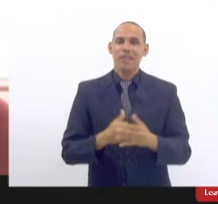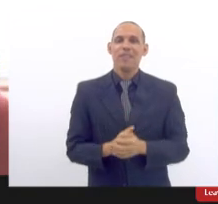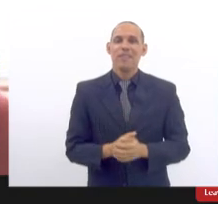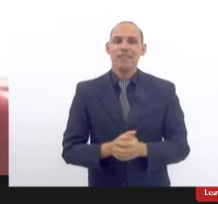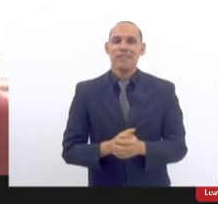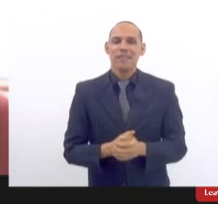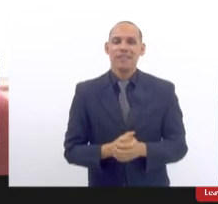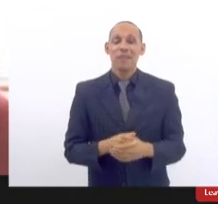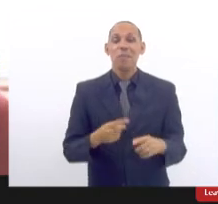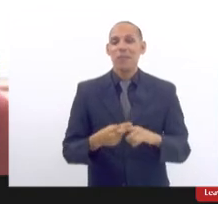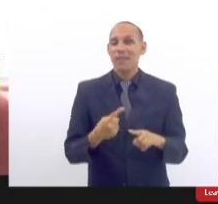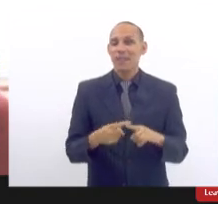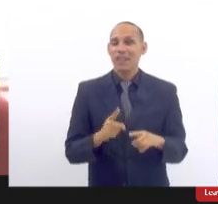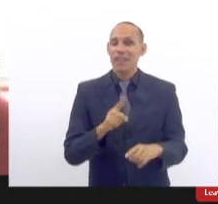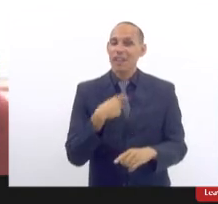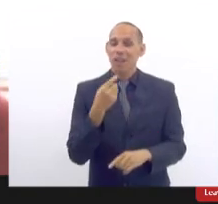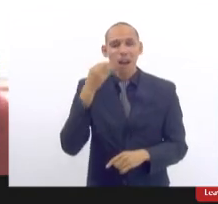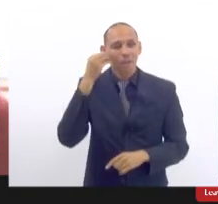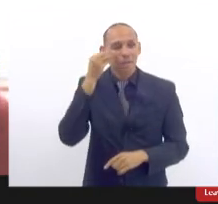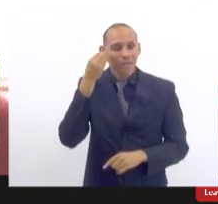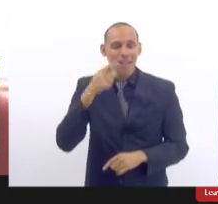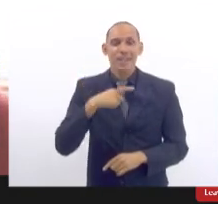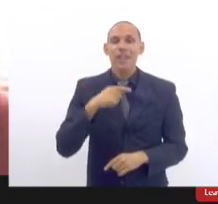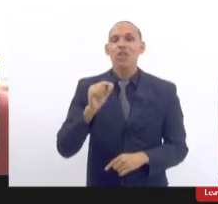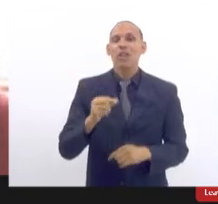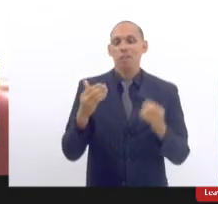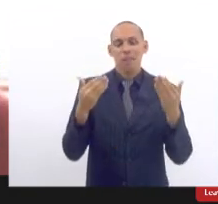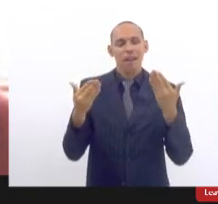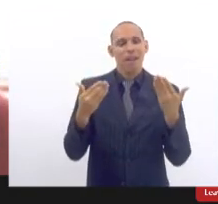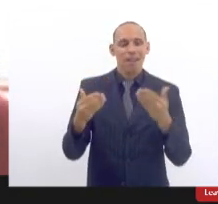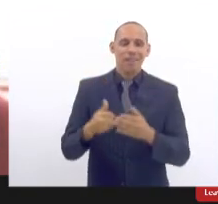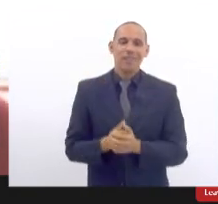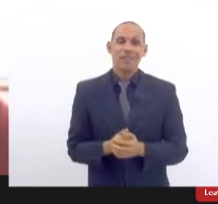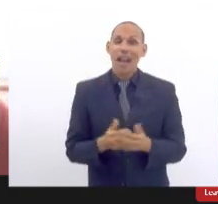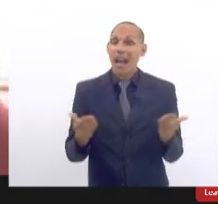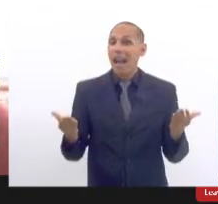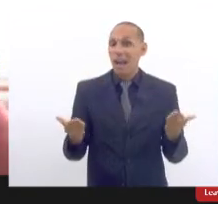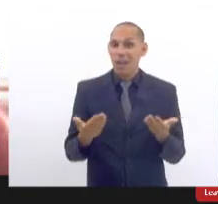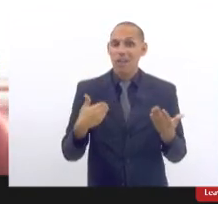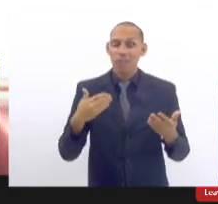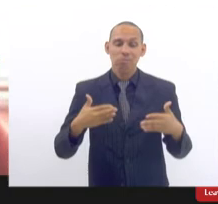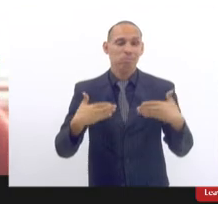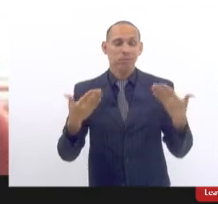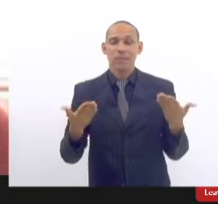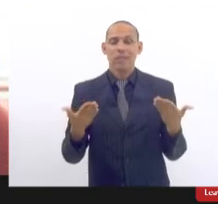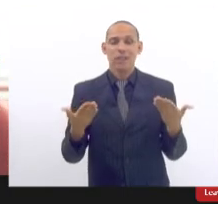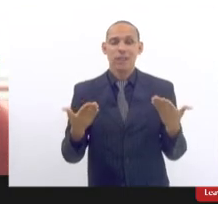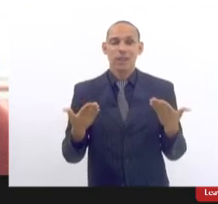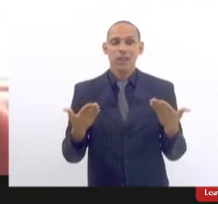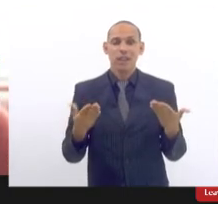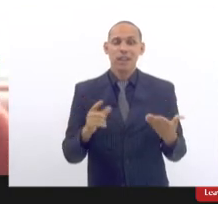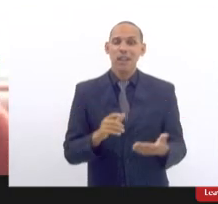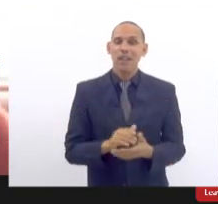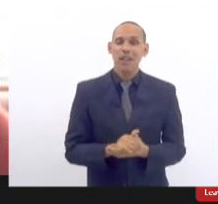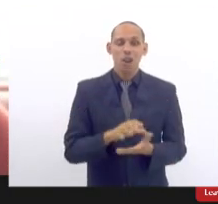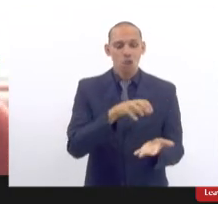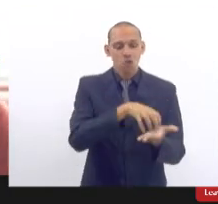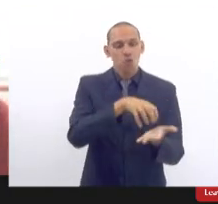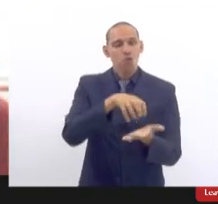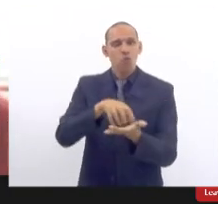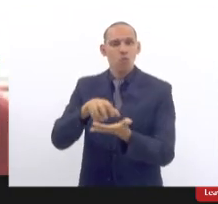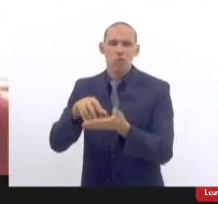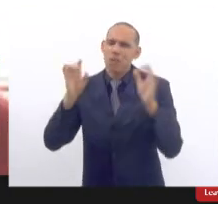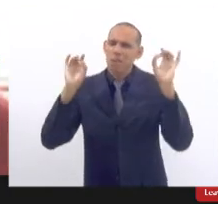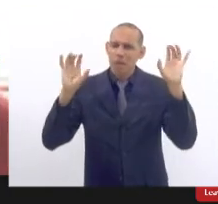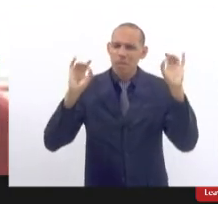muito por conta da nossa experiência no atendimento e dessa vez para minha surpresa tanto nos núcleos especializados